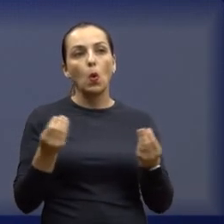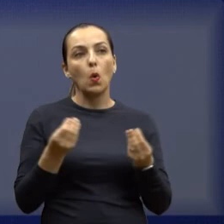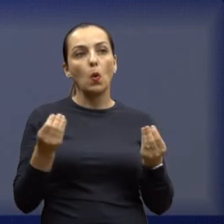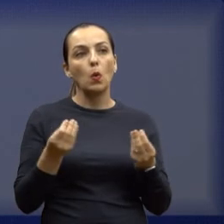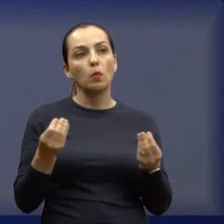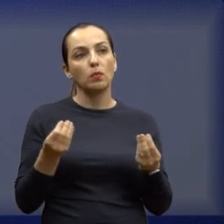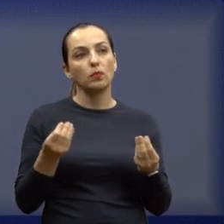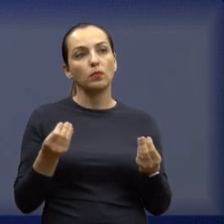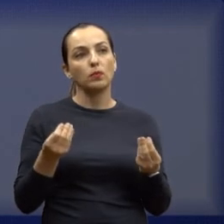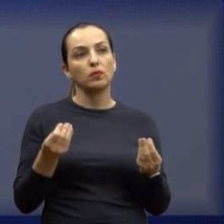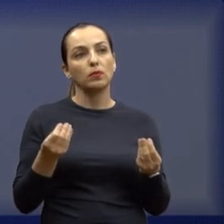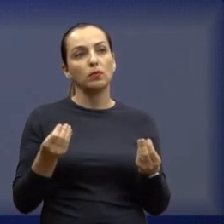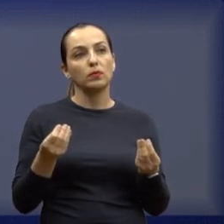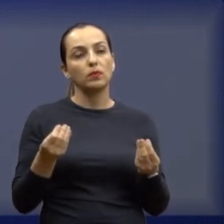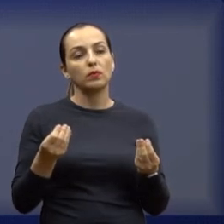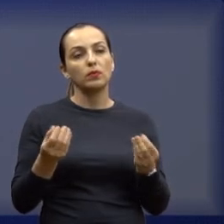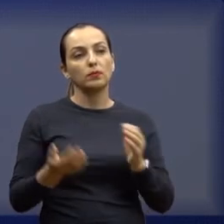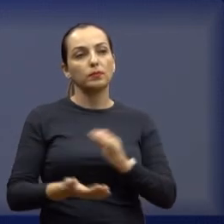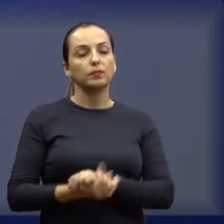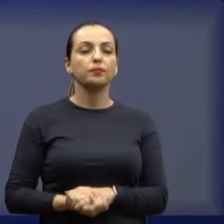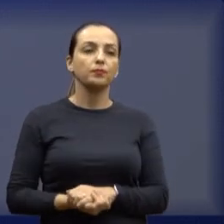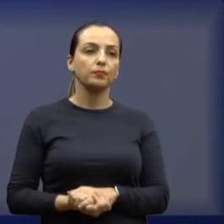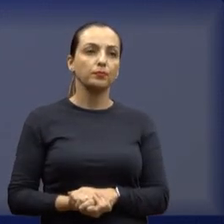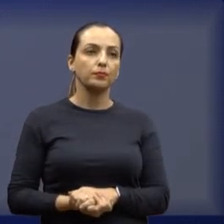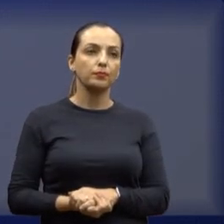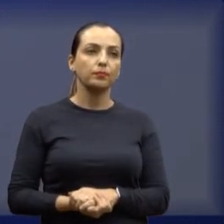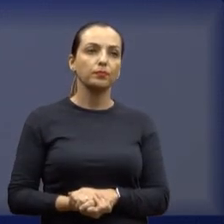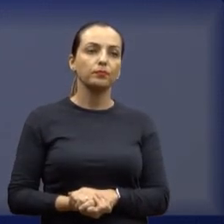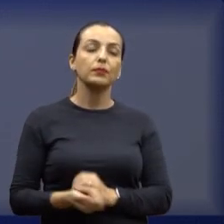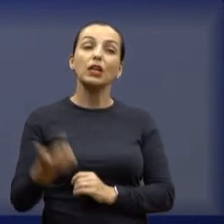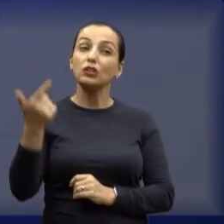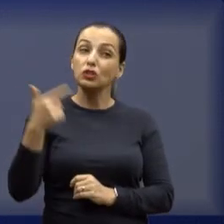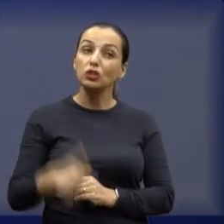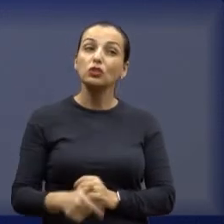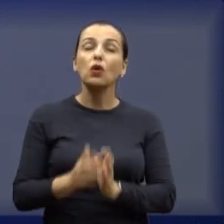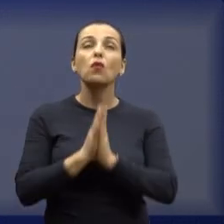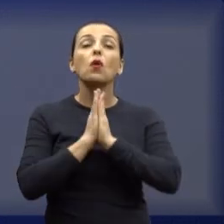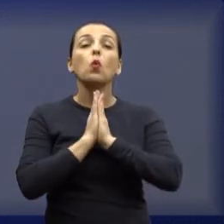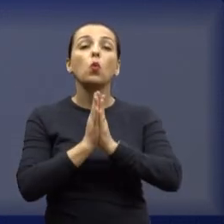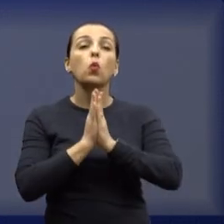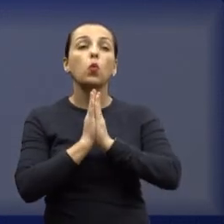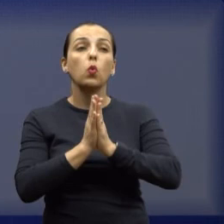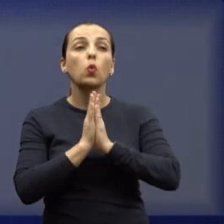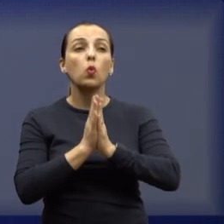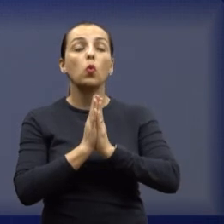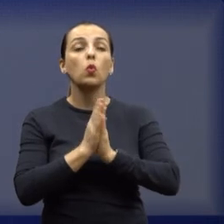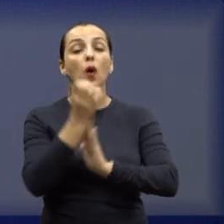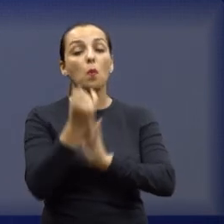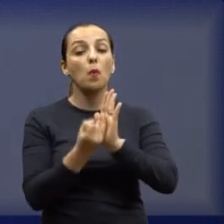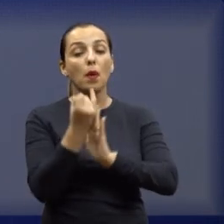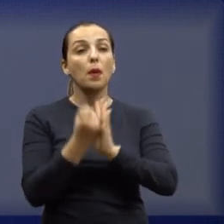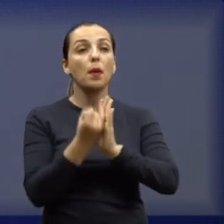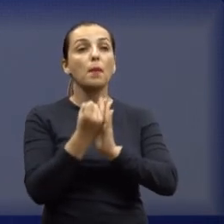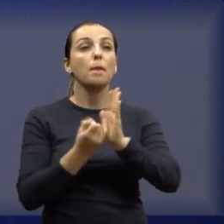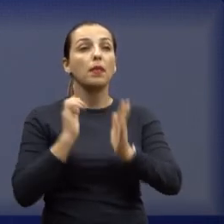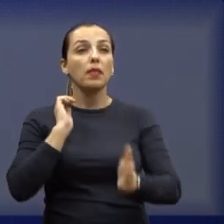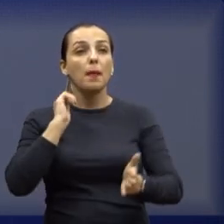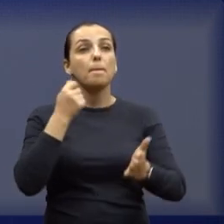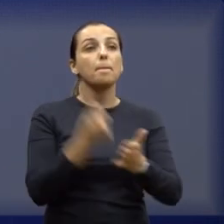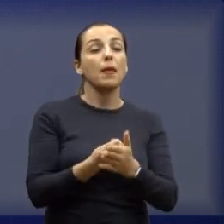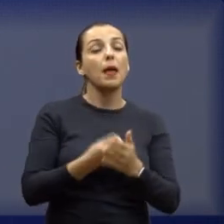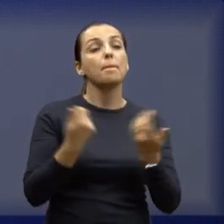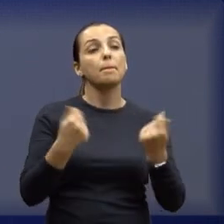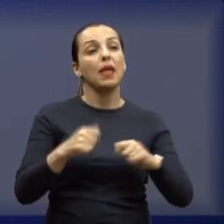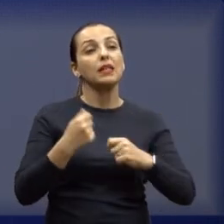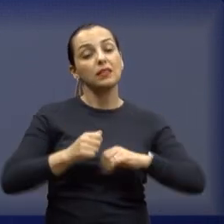Próxima foto. pausa aí, por favor, Mari. Luna, mais uma vez, vou implorar. Apesar de pagarmos os impostos, para que mandem